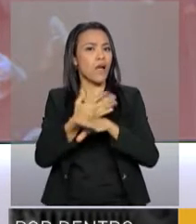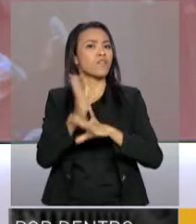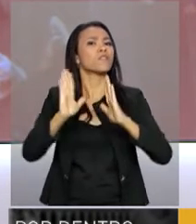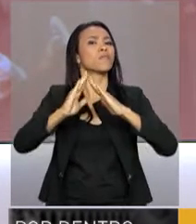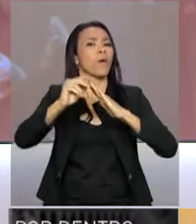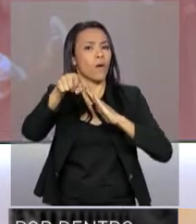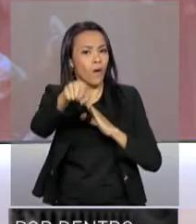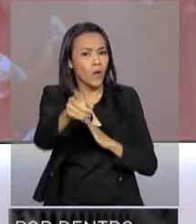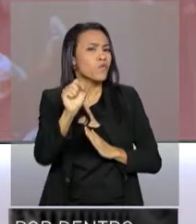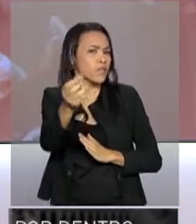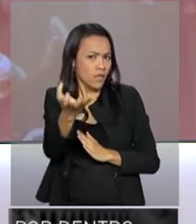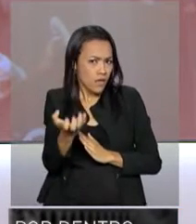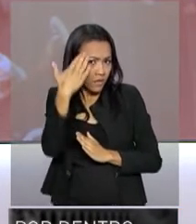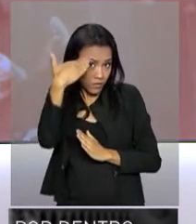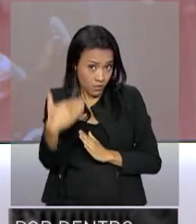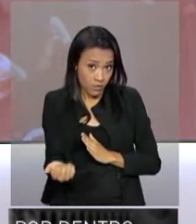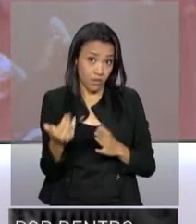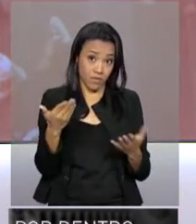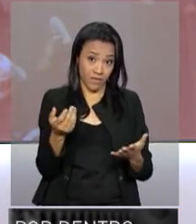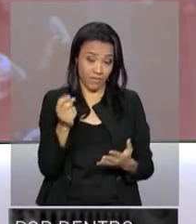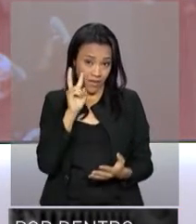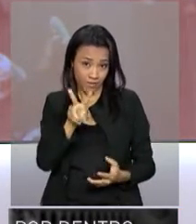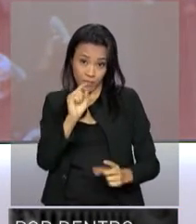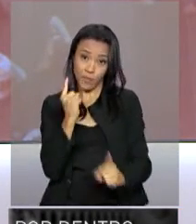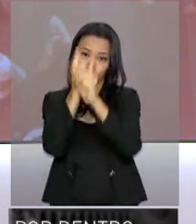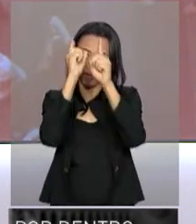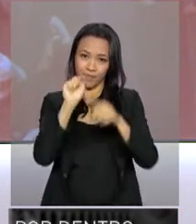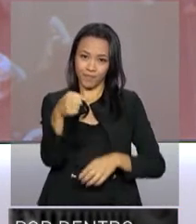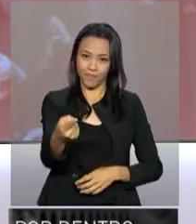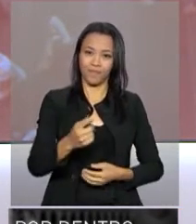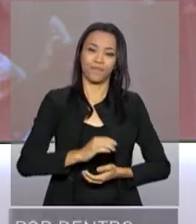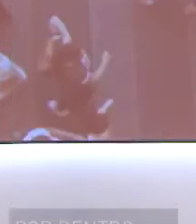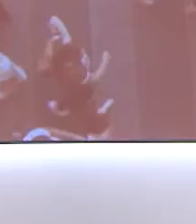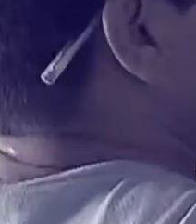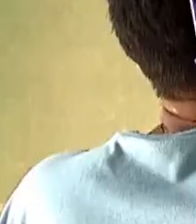você mora e o que você gostaria de saber. Até a próxima.